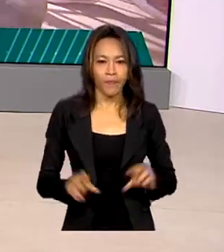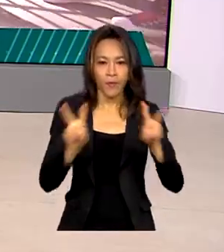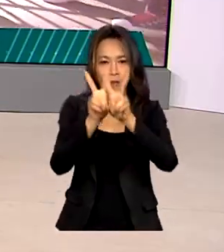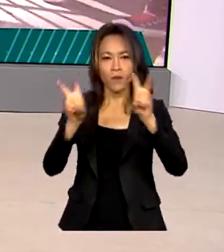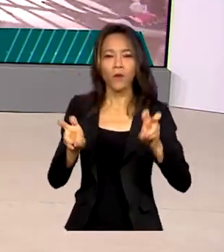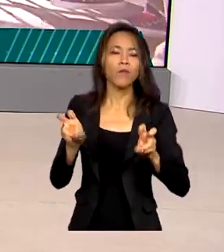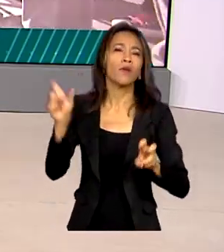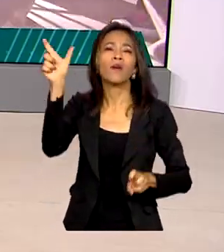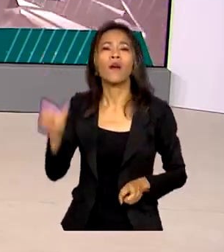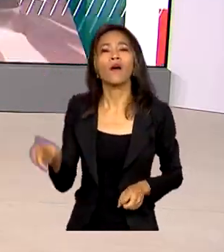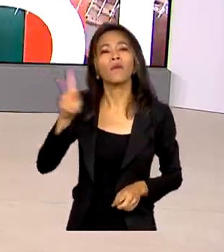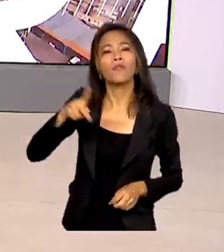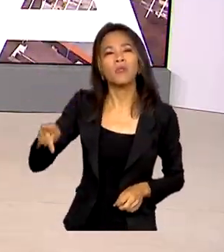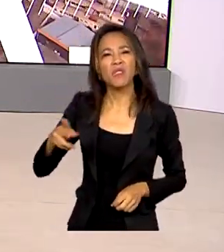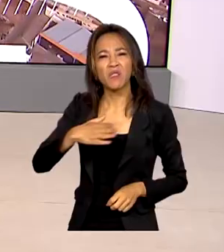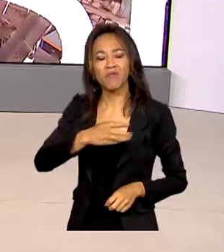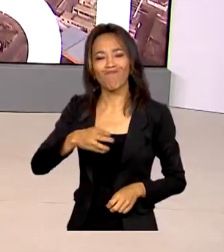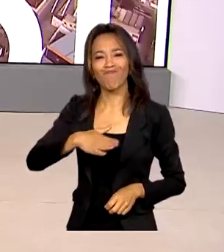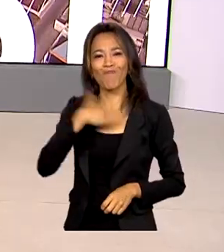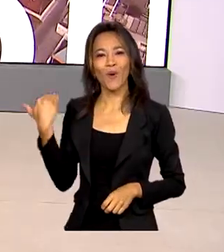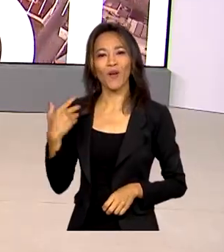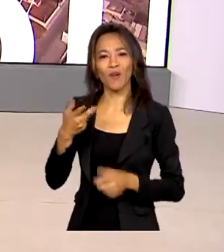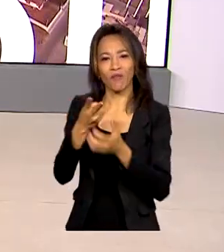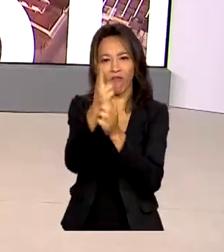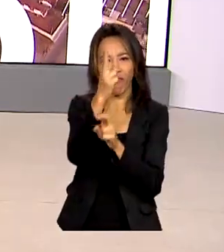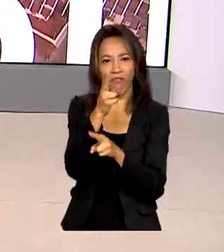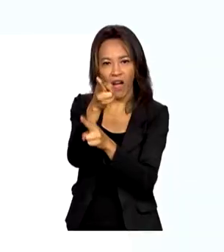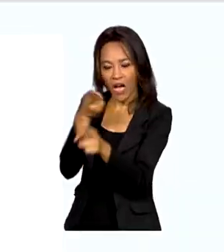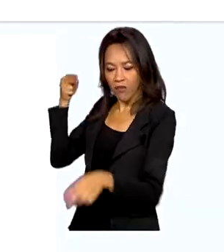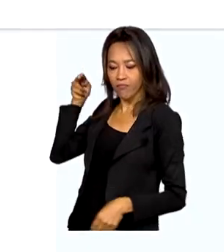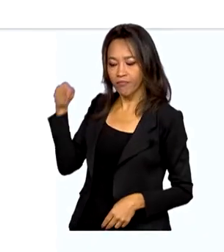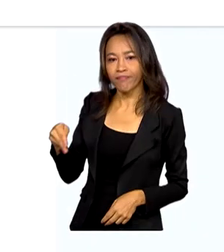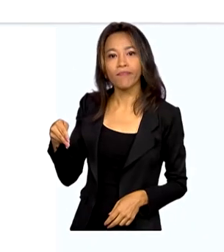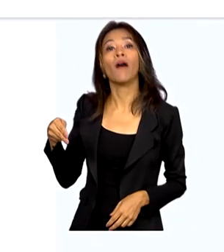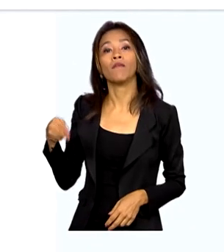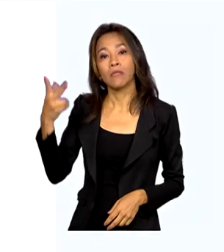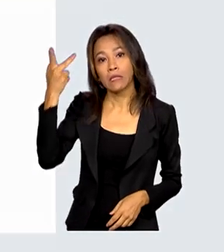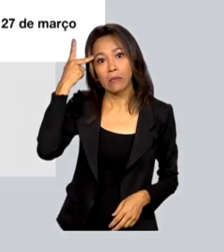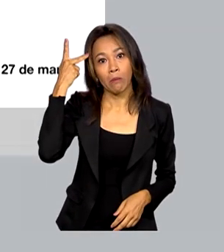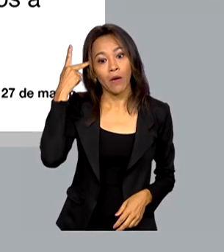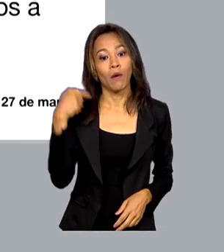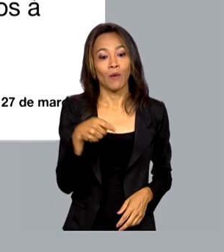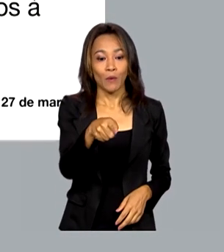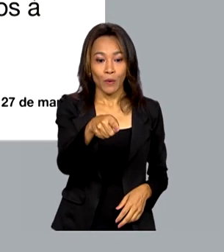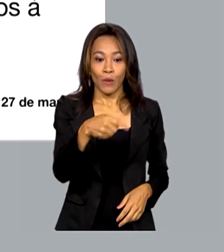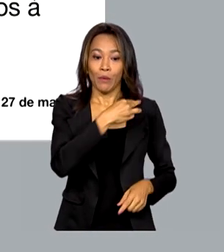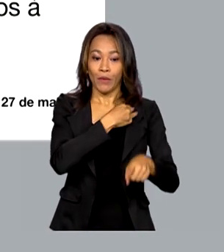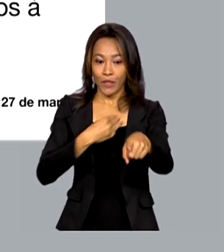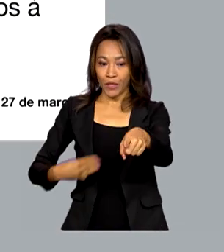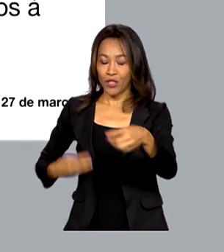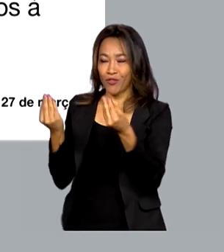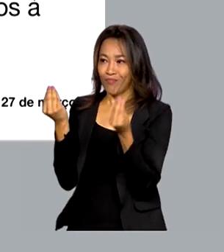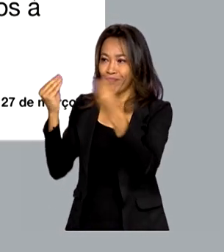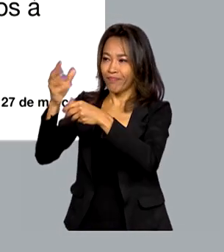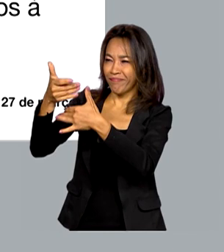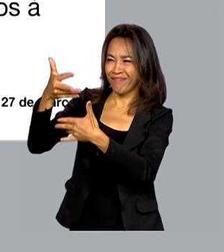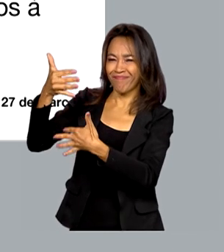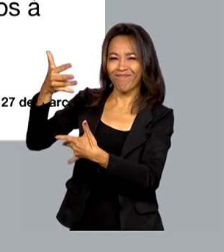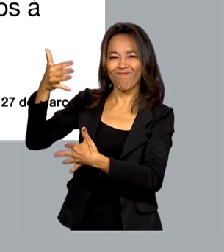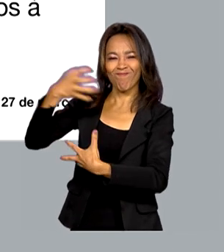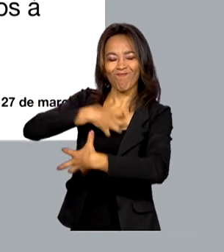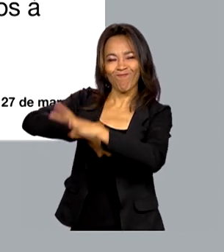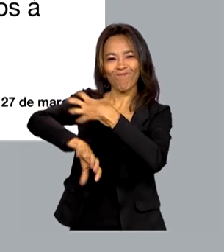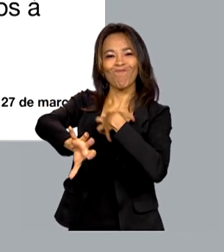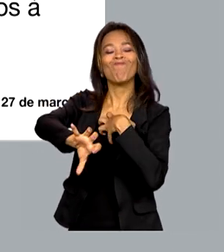professora que foi morta a facadas por um aluno em São Paulo, o ministro Paulo Pimenta prestou solidariedade à família, às outras